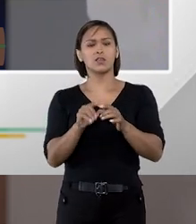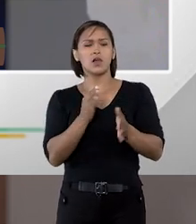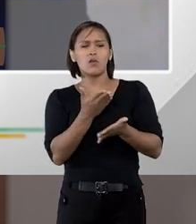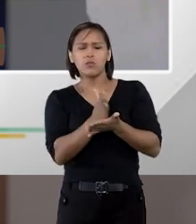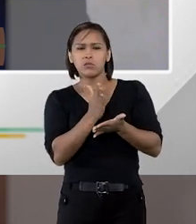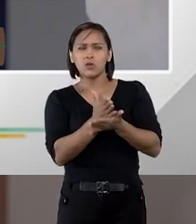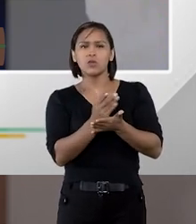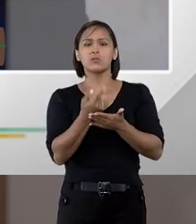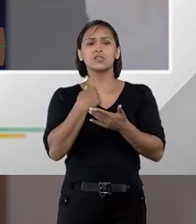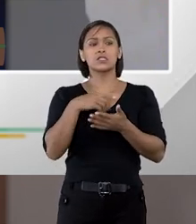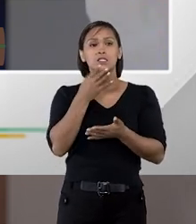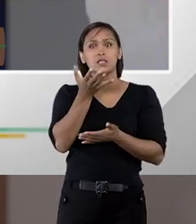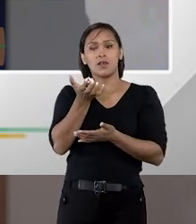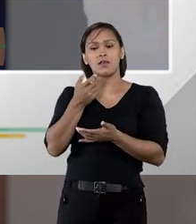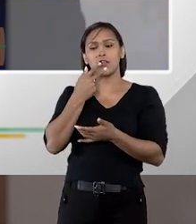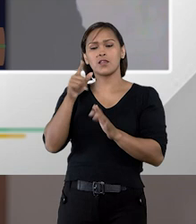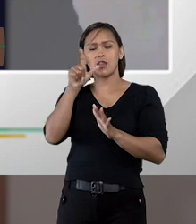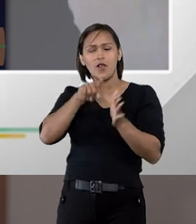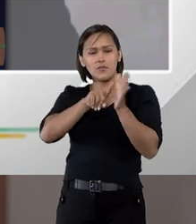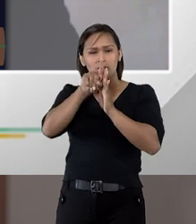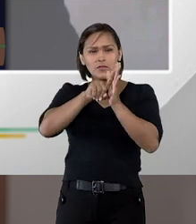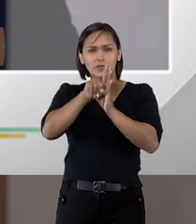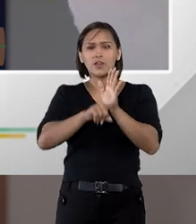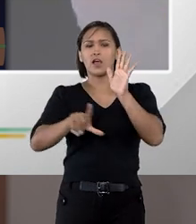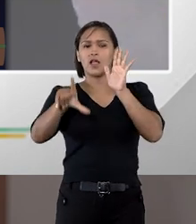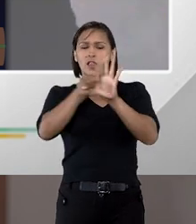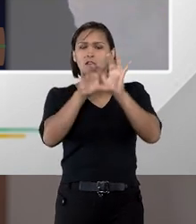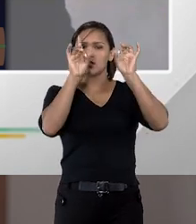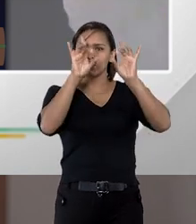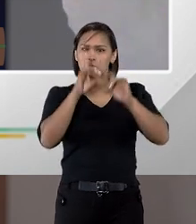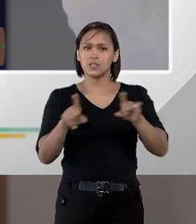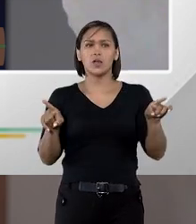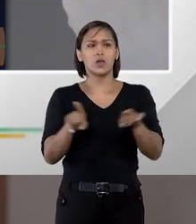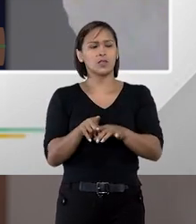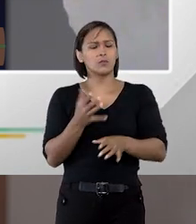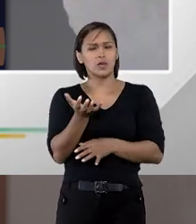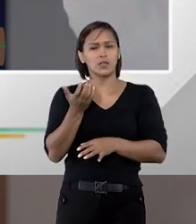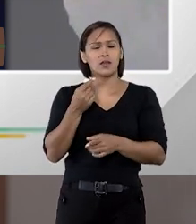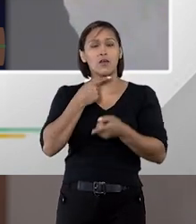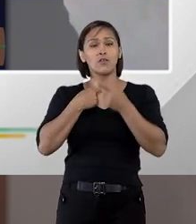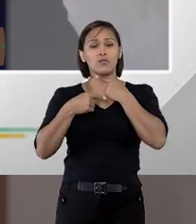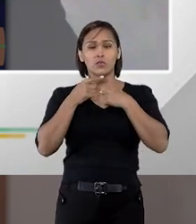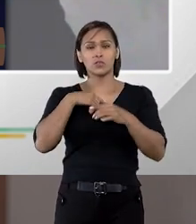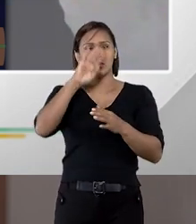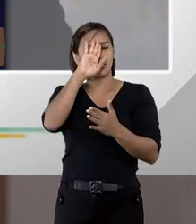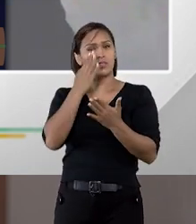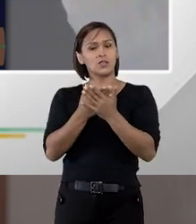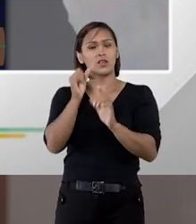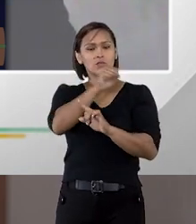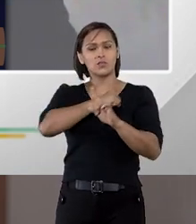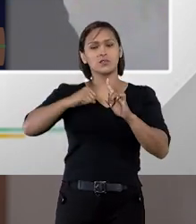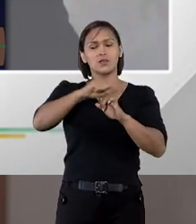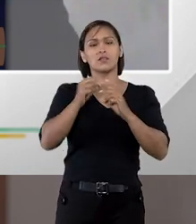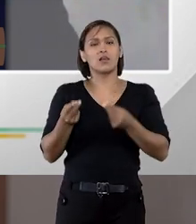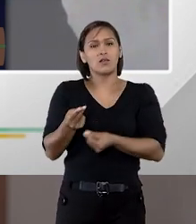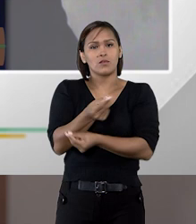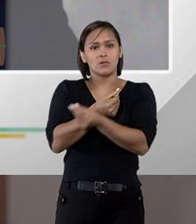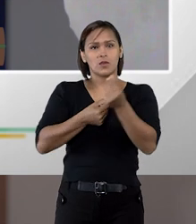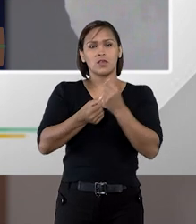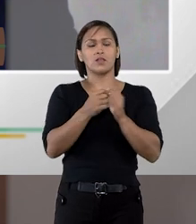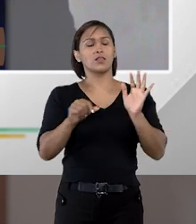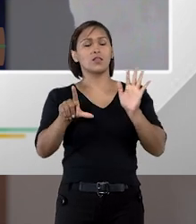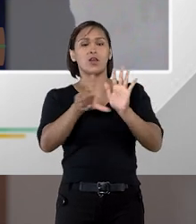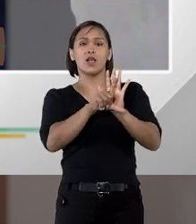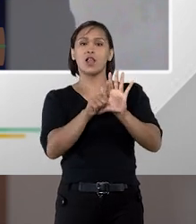algumas tendências já verificadas na legislação especial, bem como algumas tendências e expectativas da sociedade do mercado.